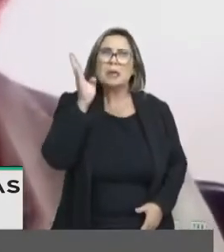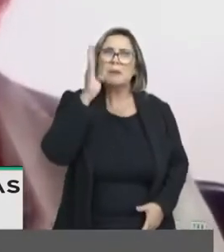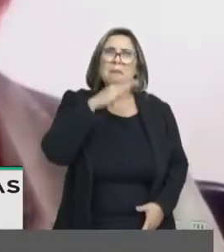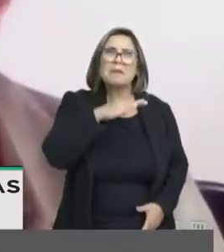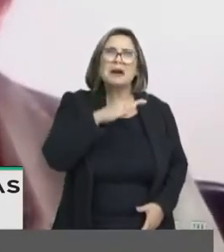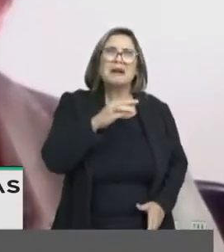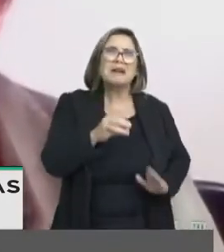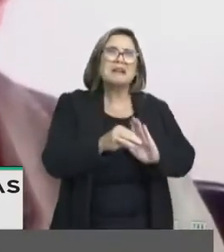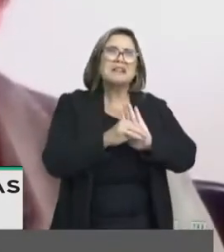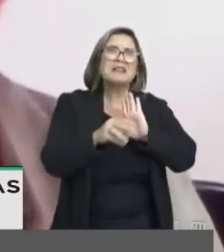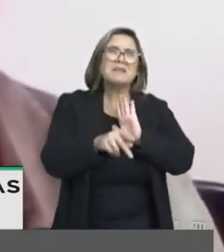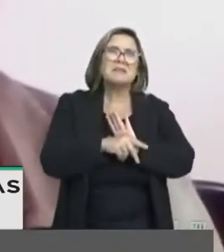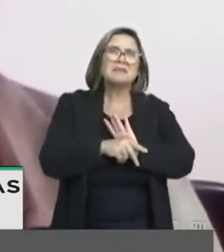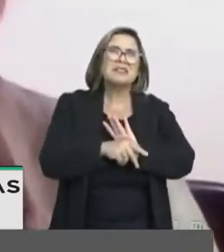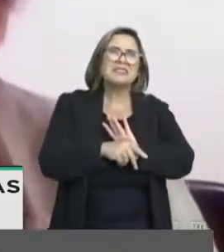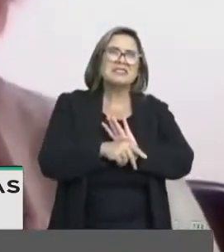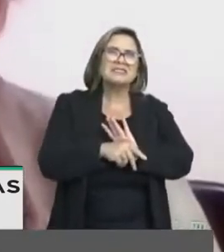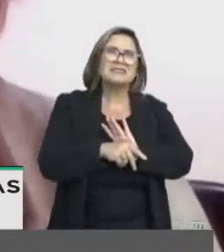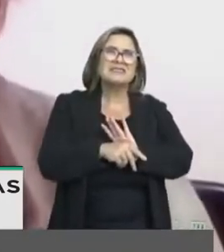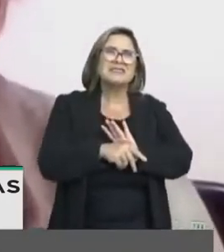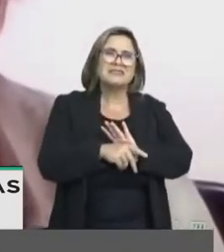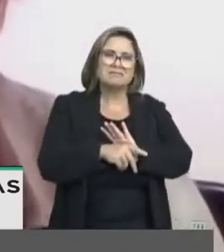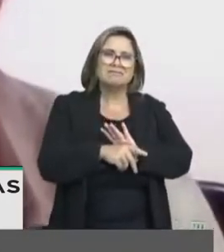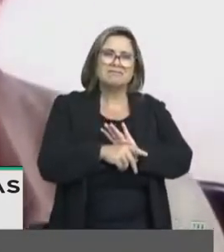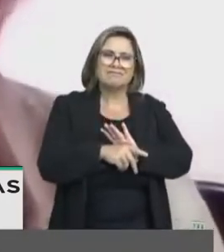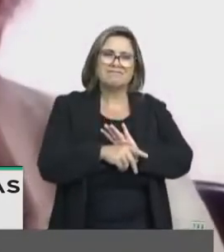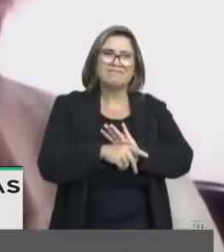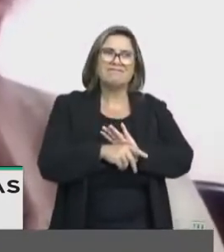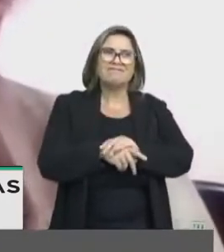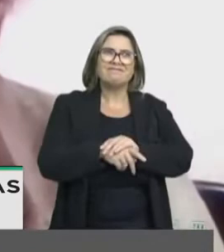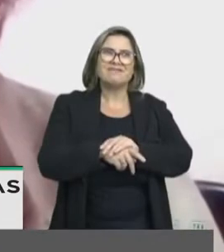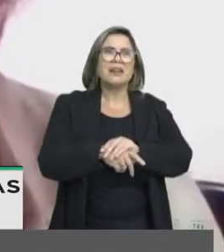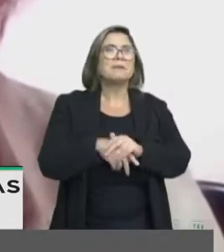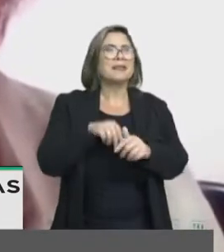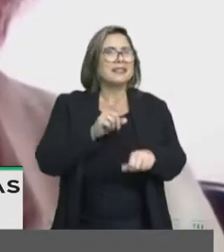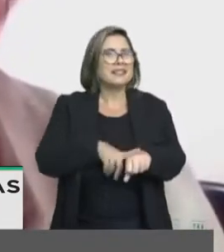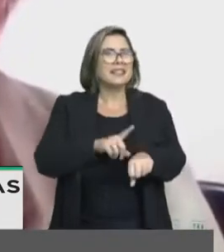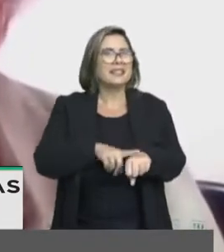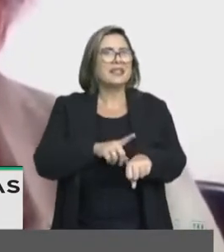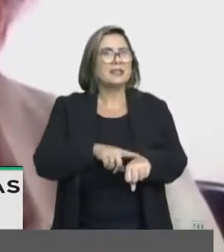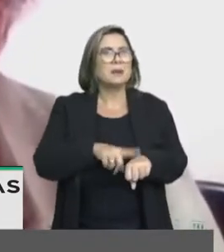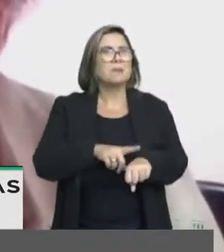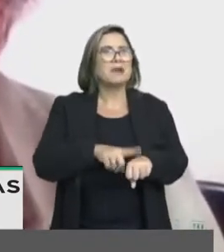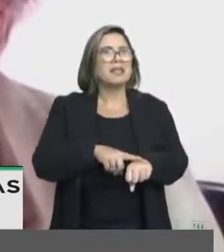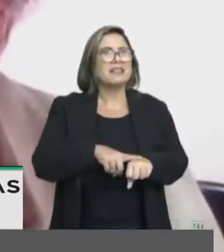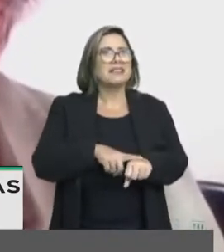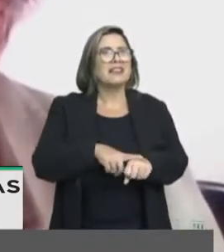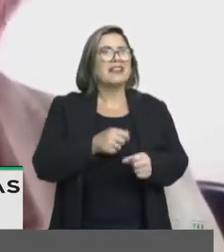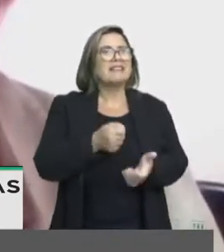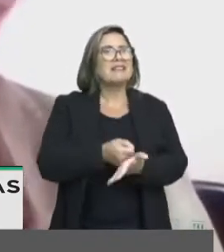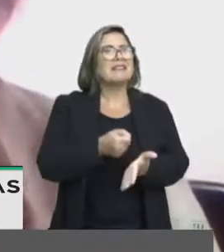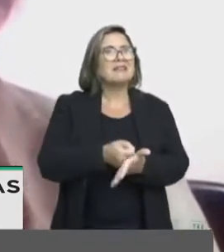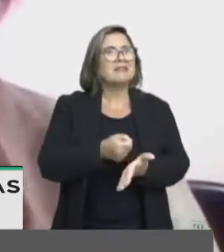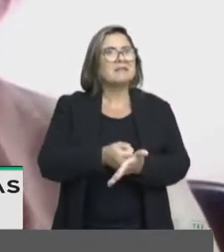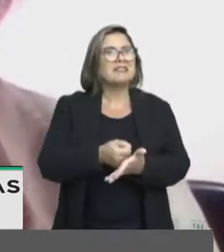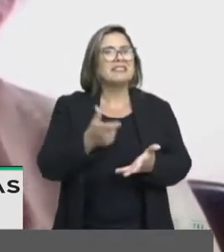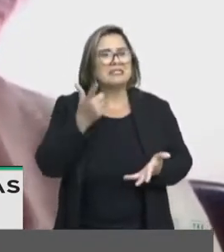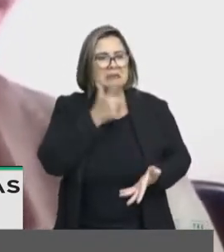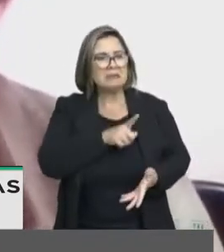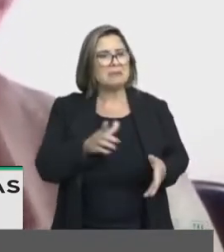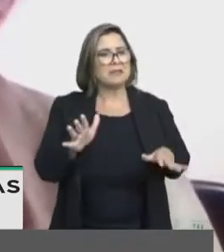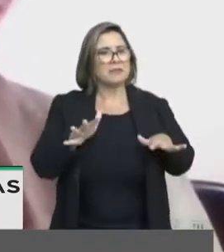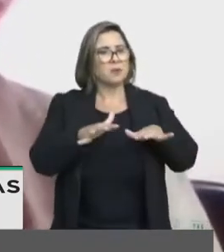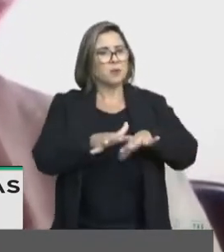provisória para ter efeito imediato, imediato para penalizar a inclusão